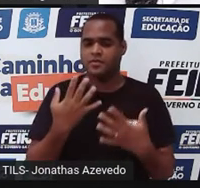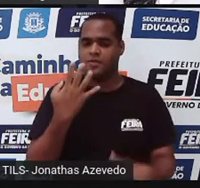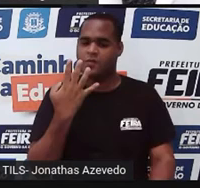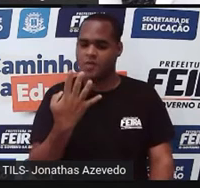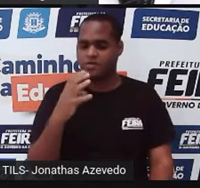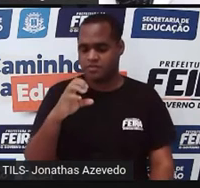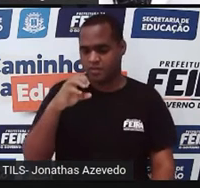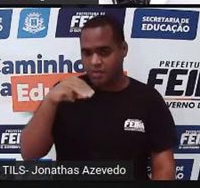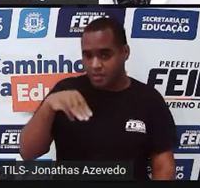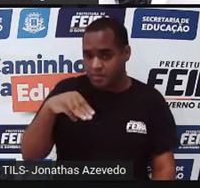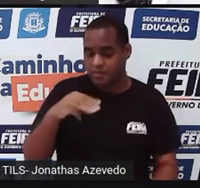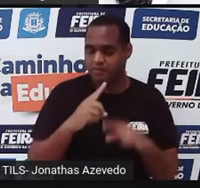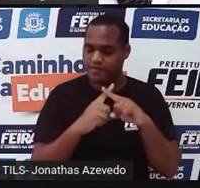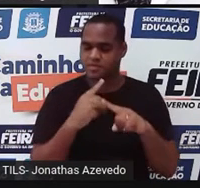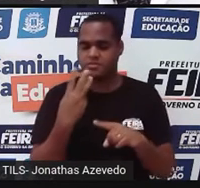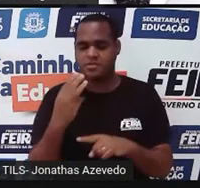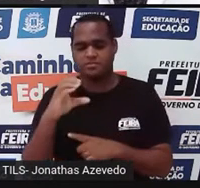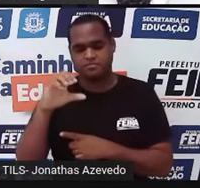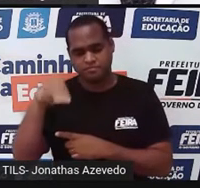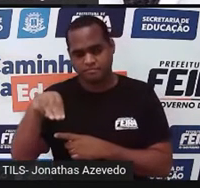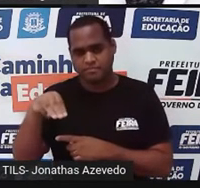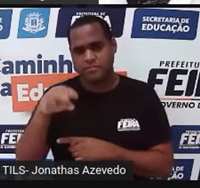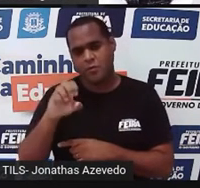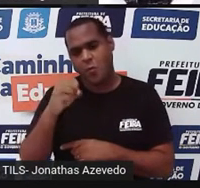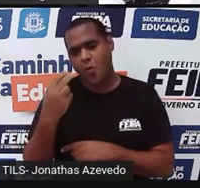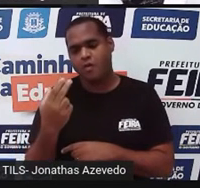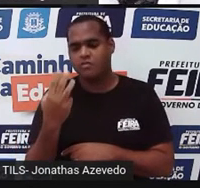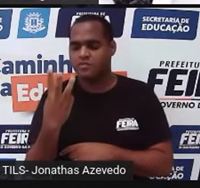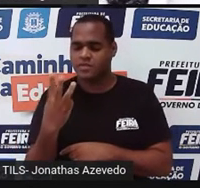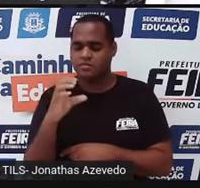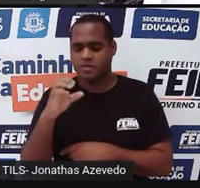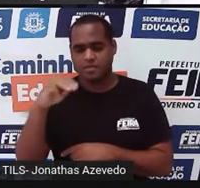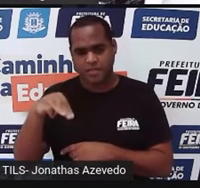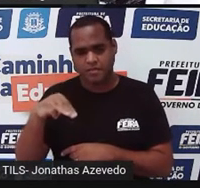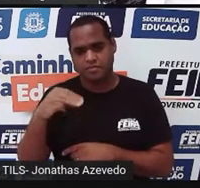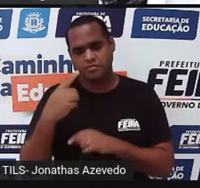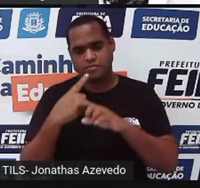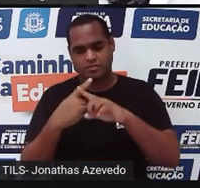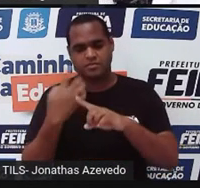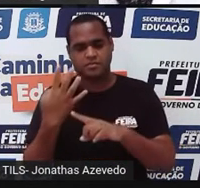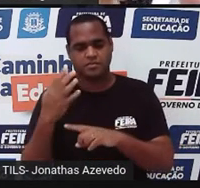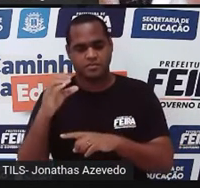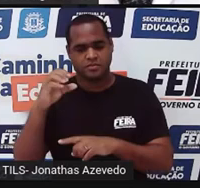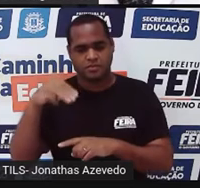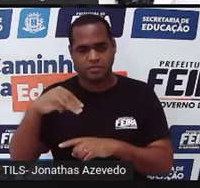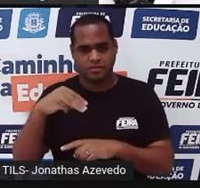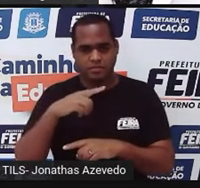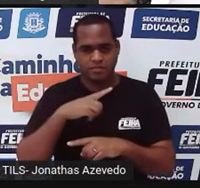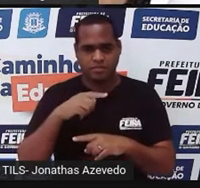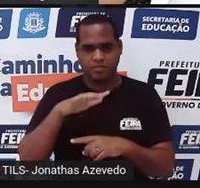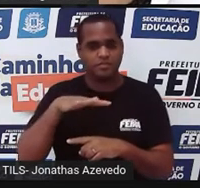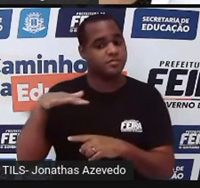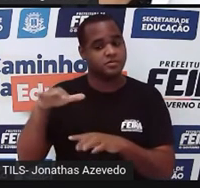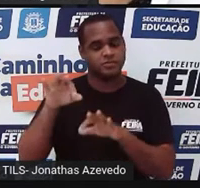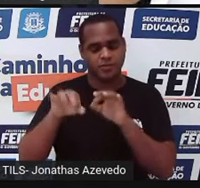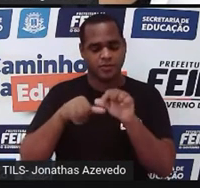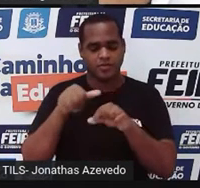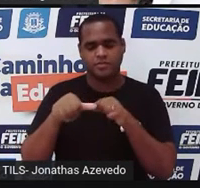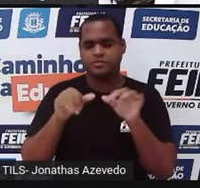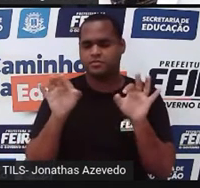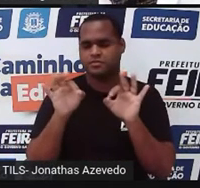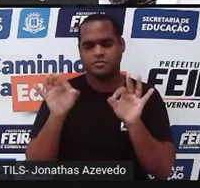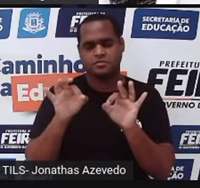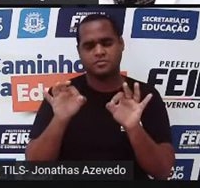centímetros vezes três centímetros. Ou três centímetros vezes quatro centímetros. A ordem não vai mudar o